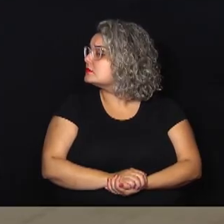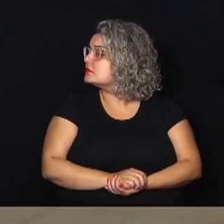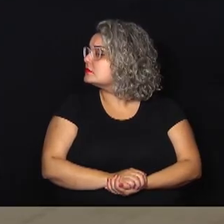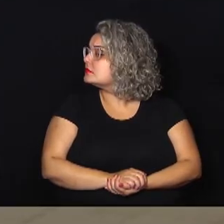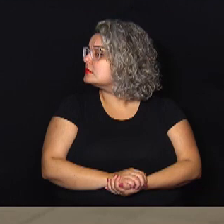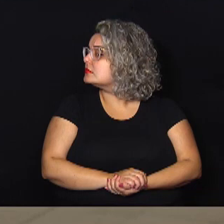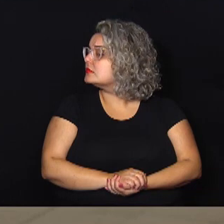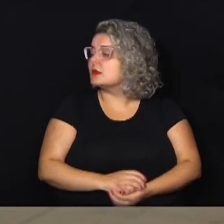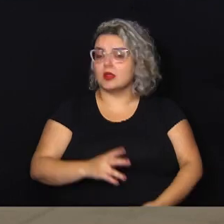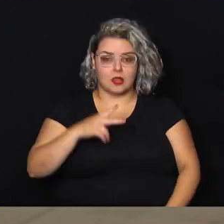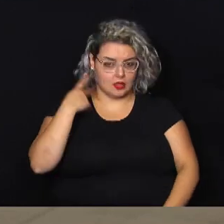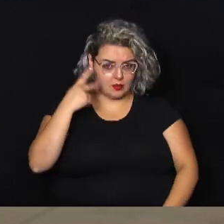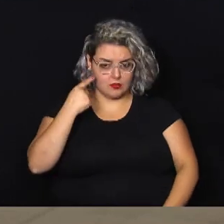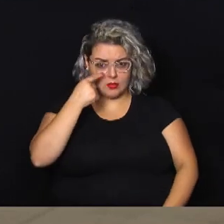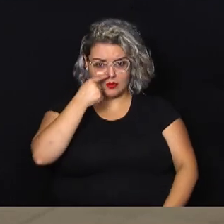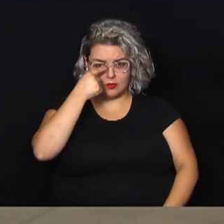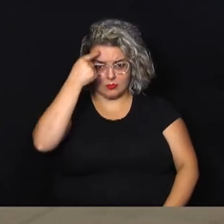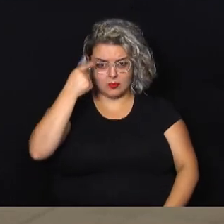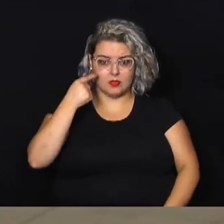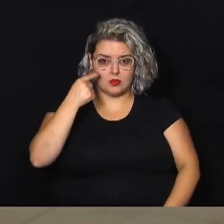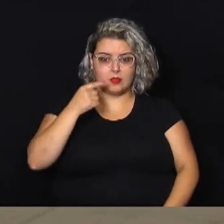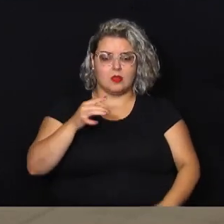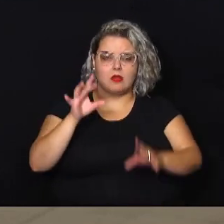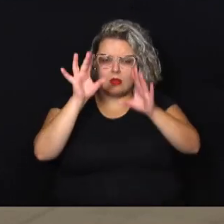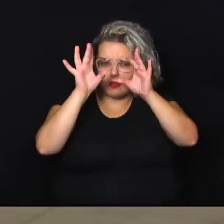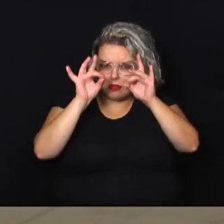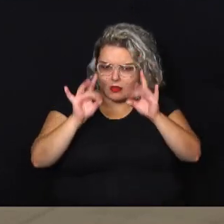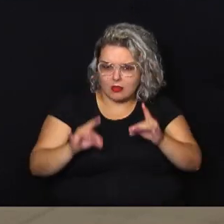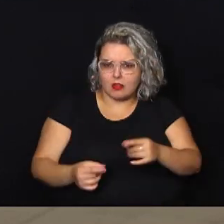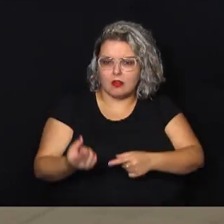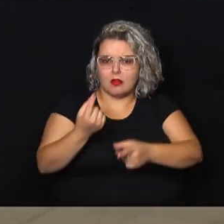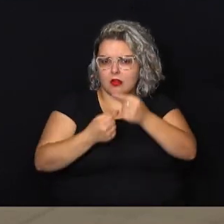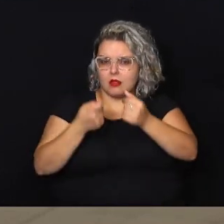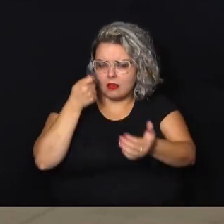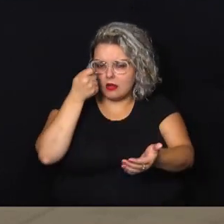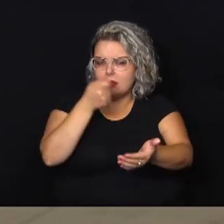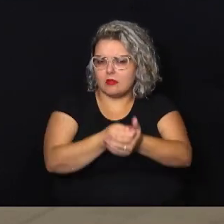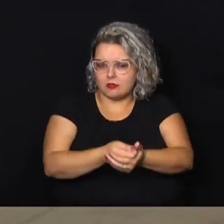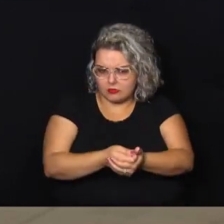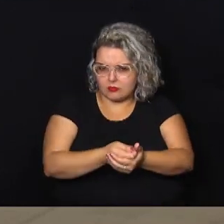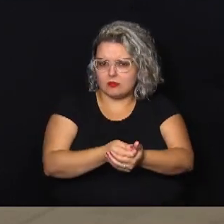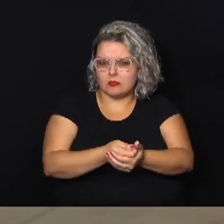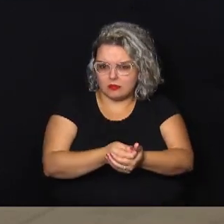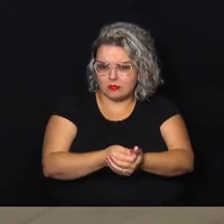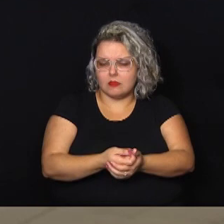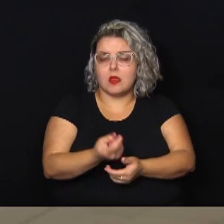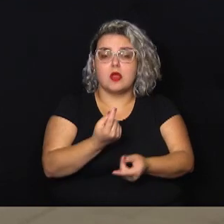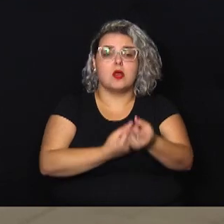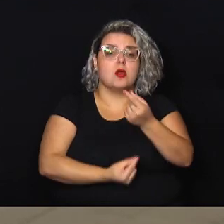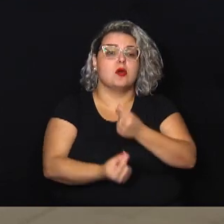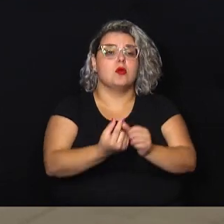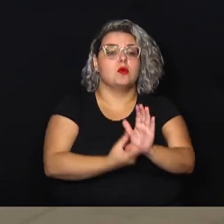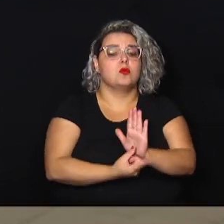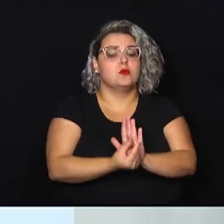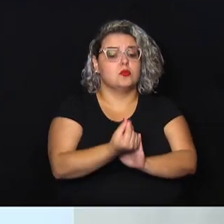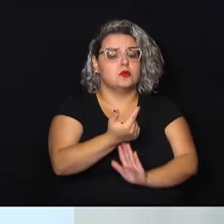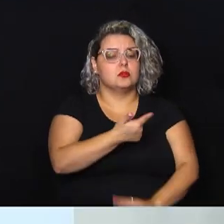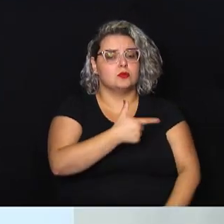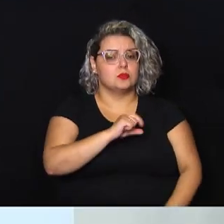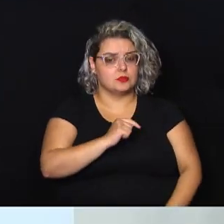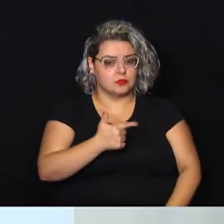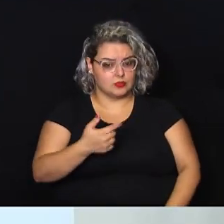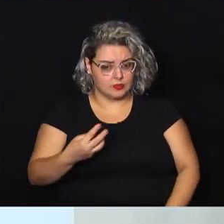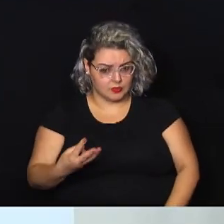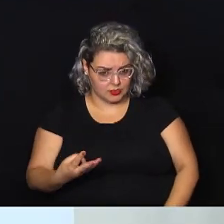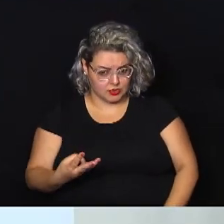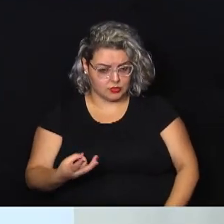A vereadora Paola Miguel definiu as suas emendas impositivas para o Orçamento 2023. Ela